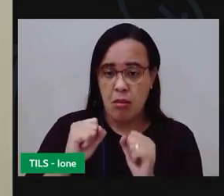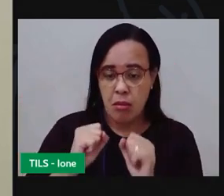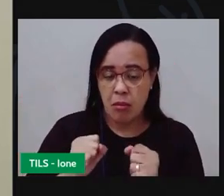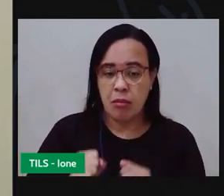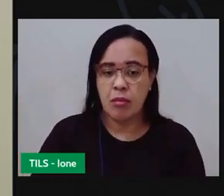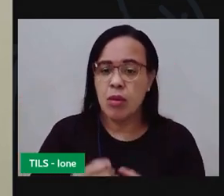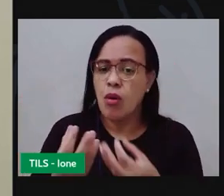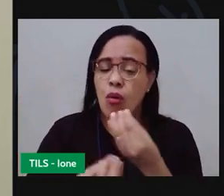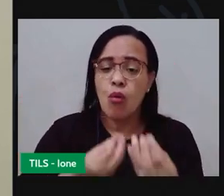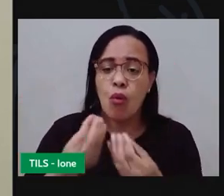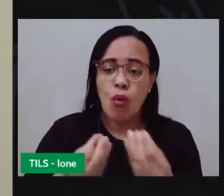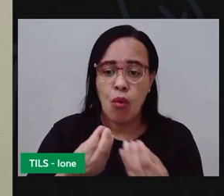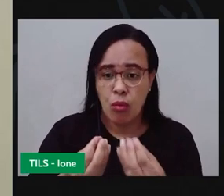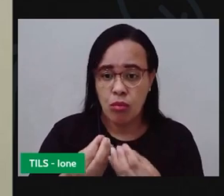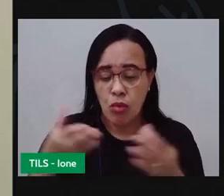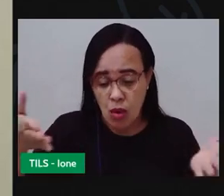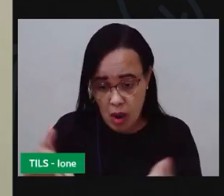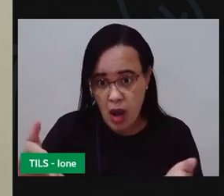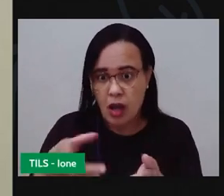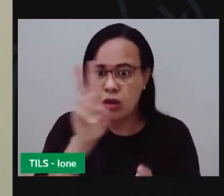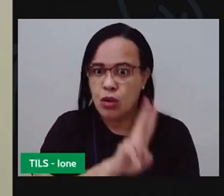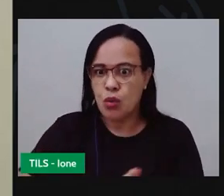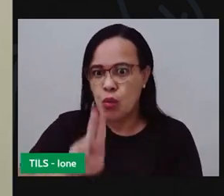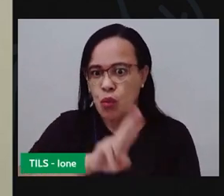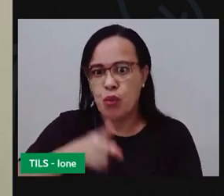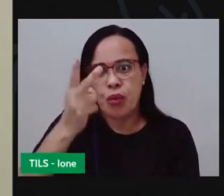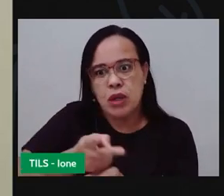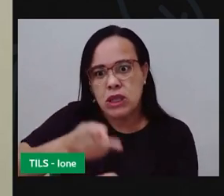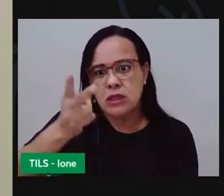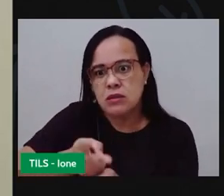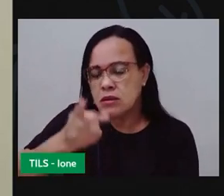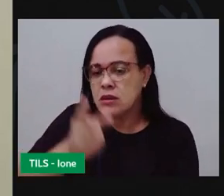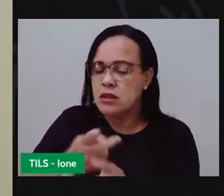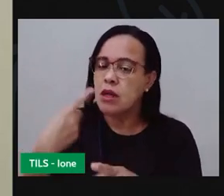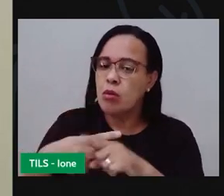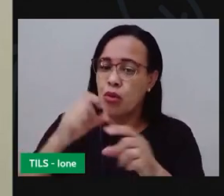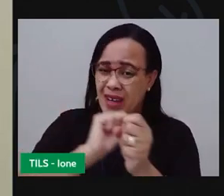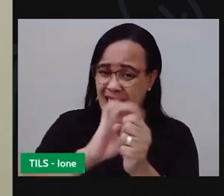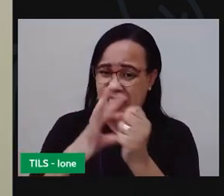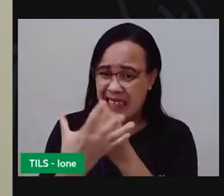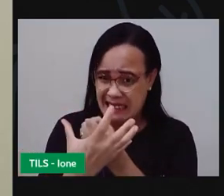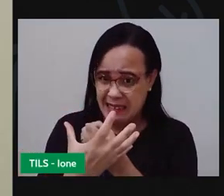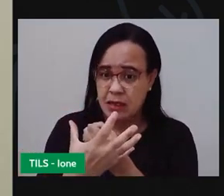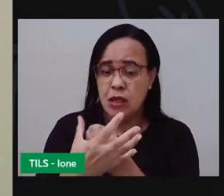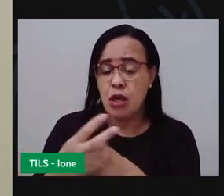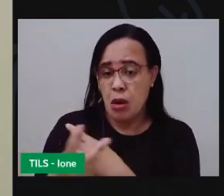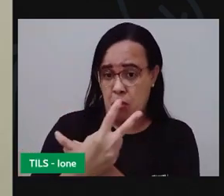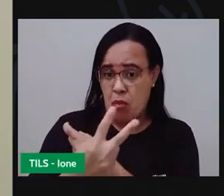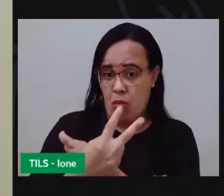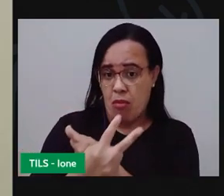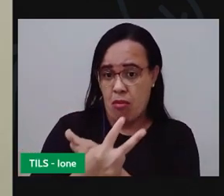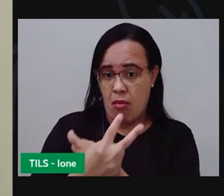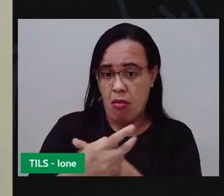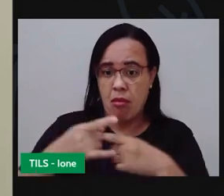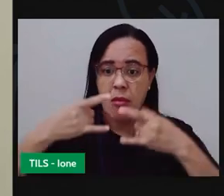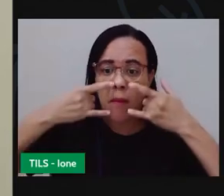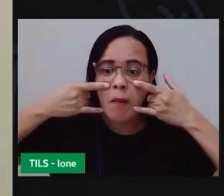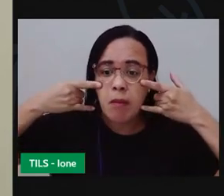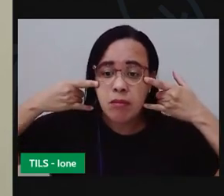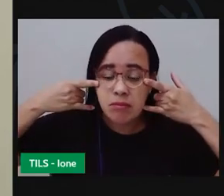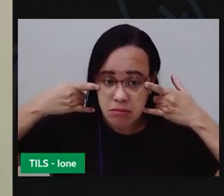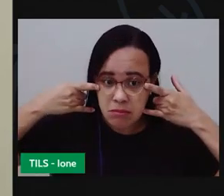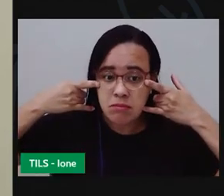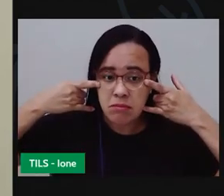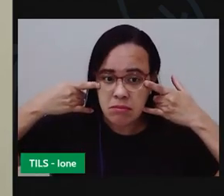Esse objeto que a gente está utilizando tanto nesse período da pandemia. Olha, uma máscara que é feita de tecido de algodão.